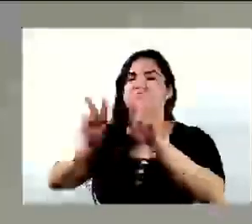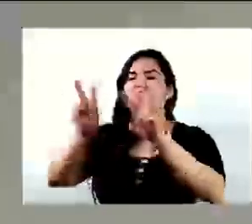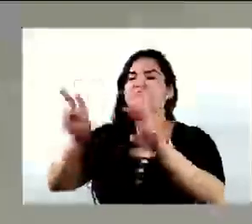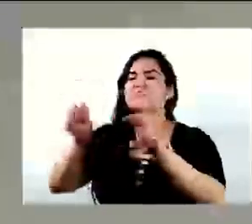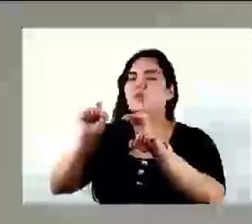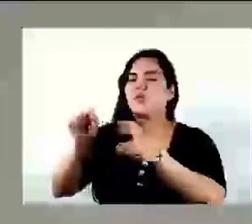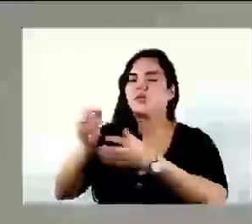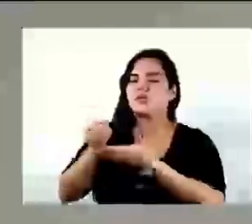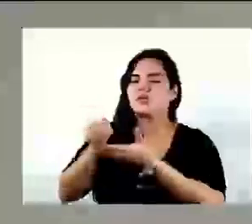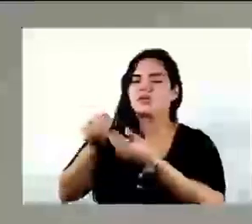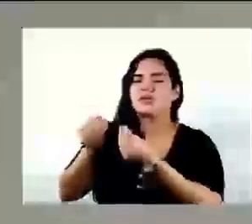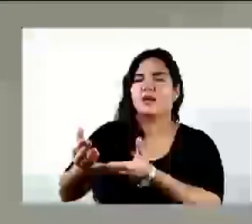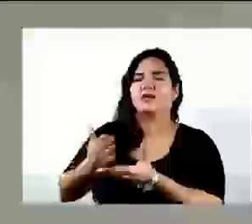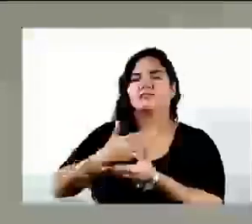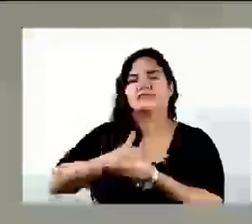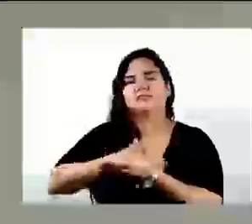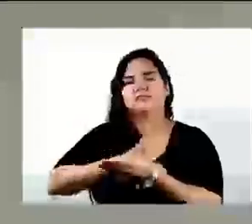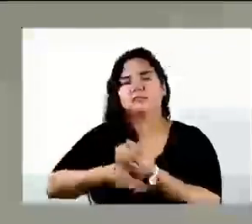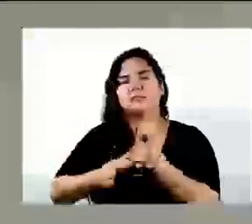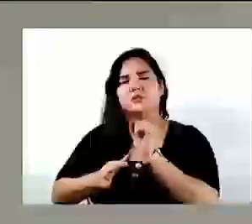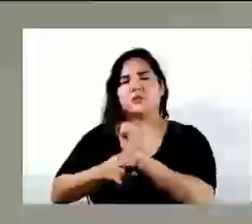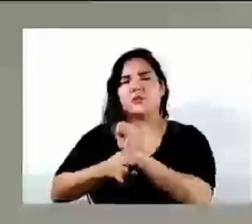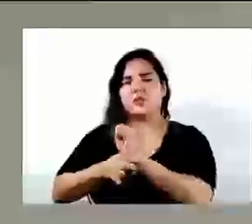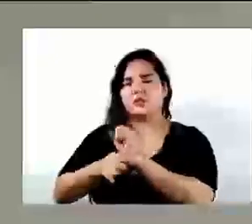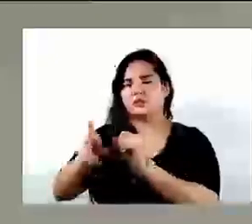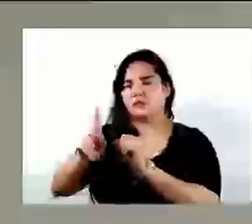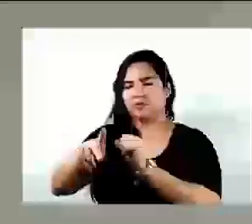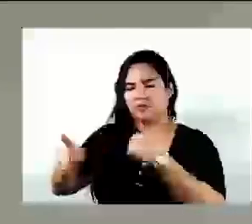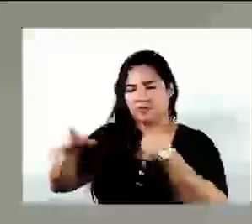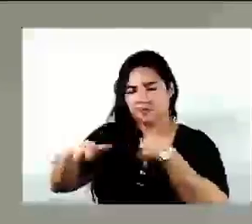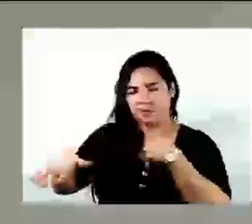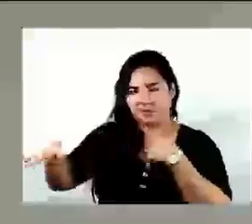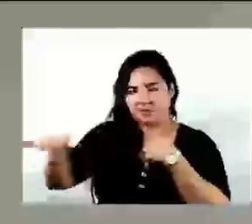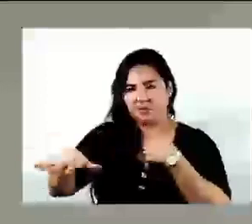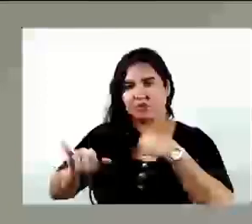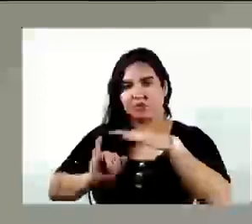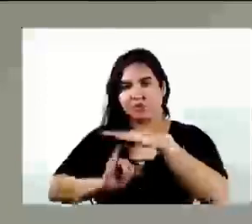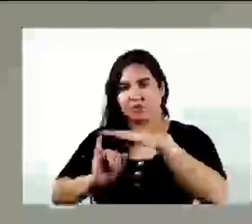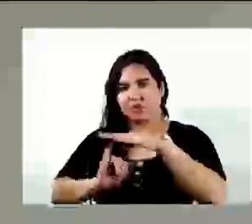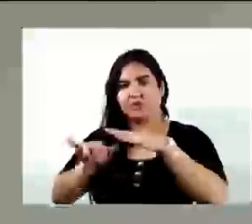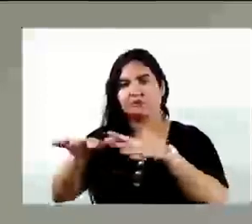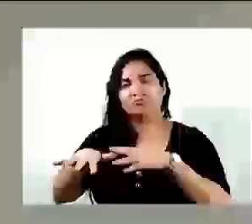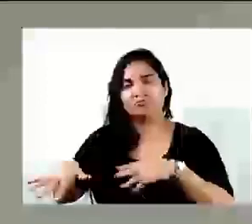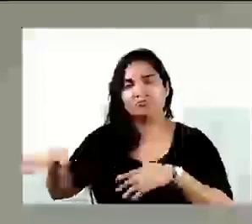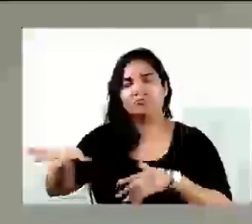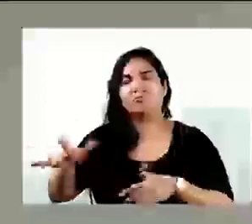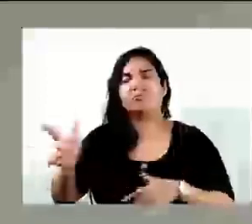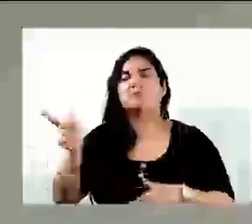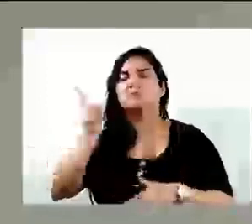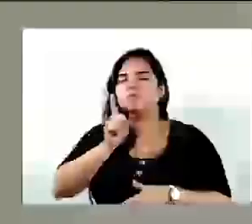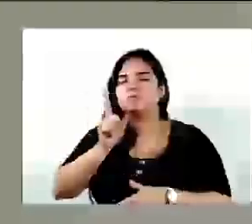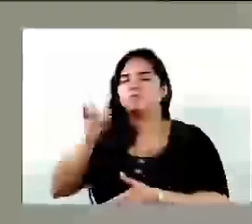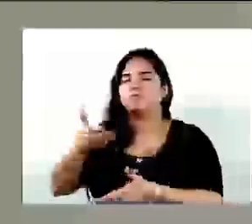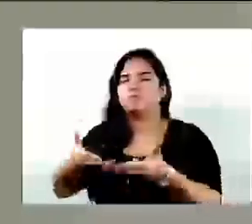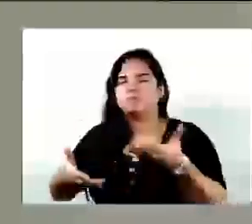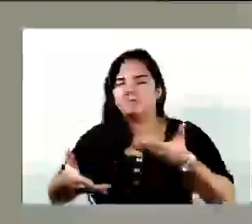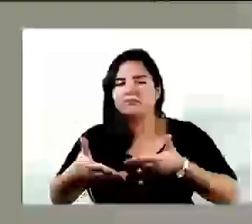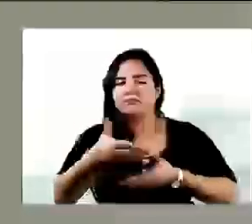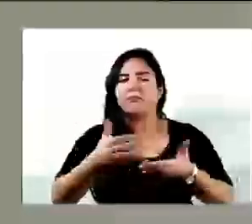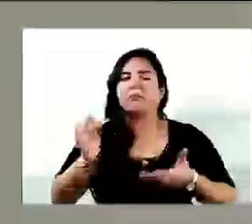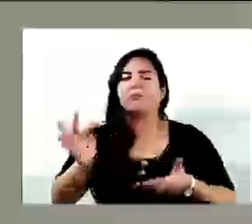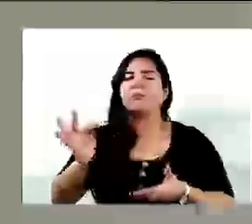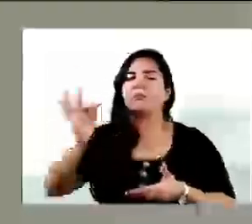conforto e uma segurança ao corpo docente das instituições, para que esse corpo docente consiga interagir numa futura e